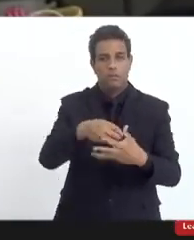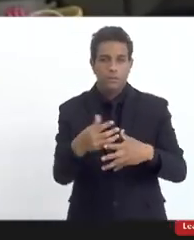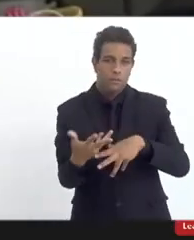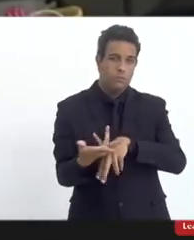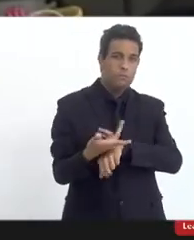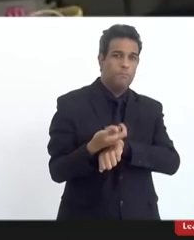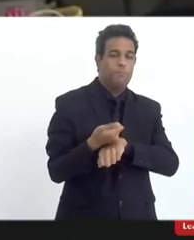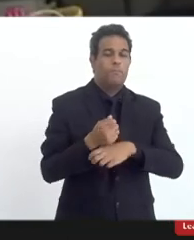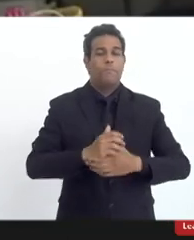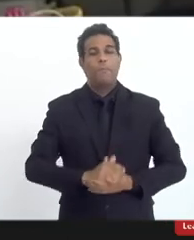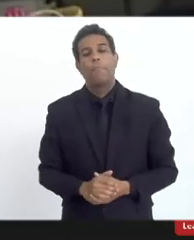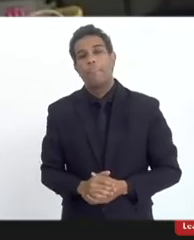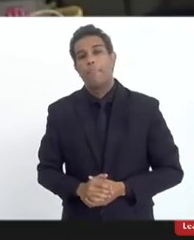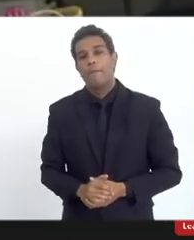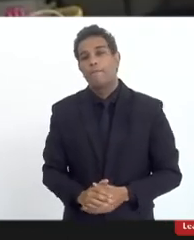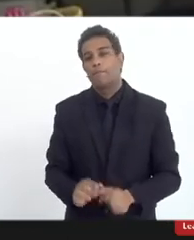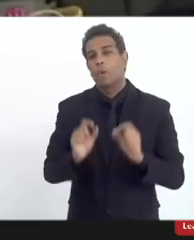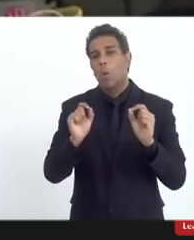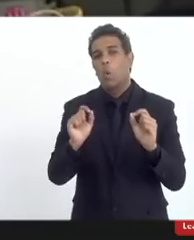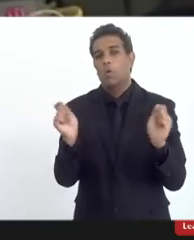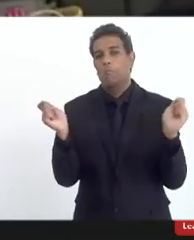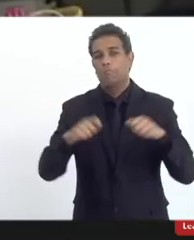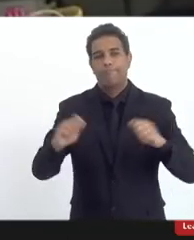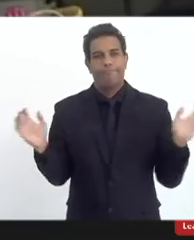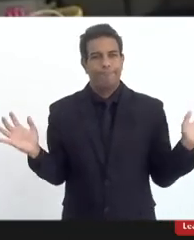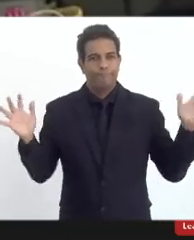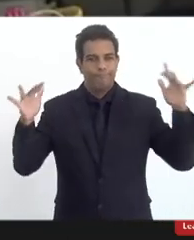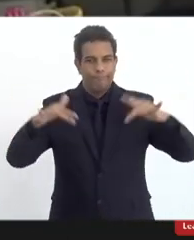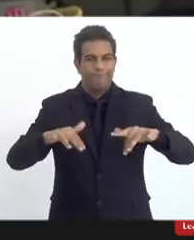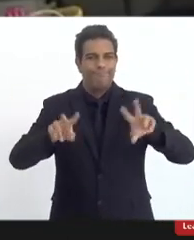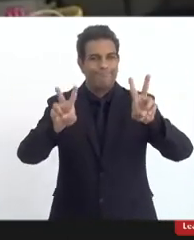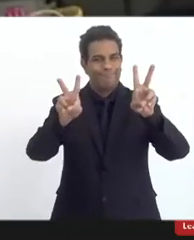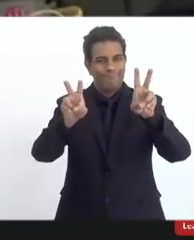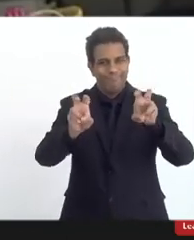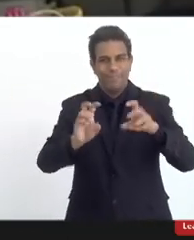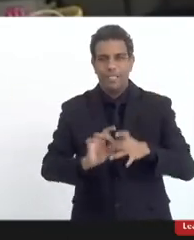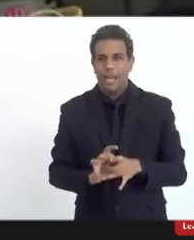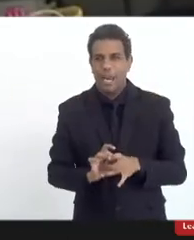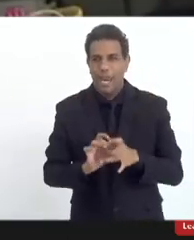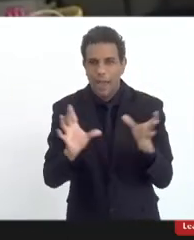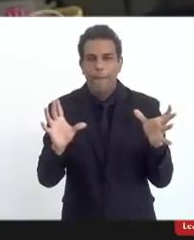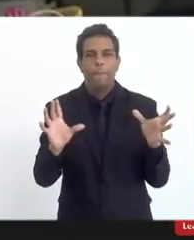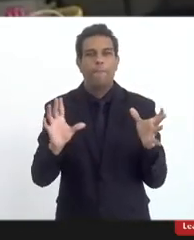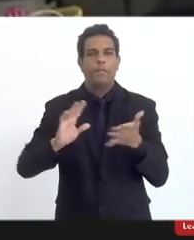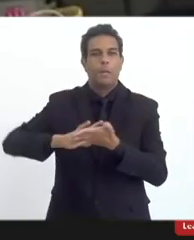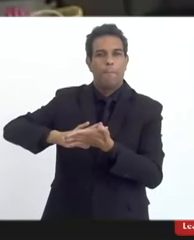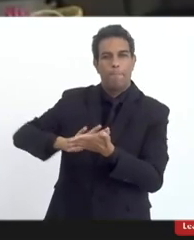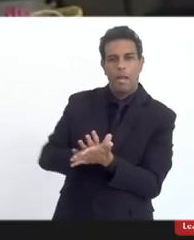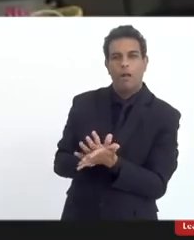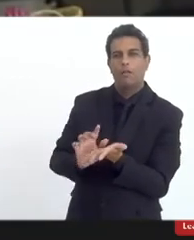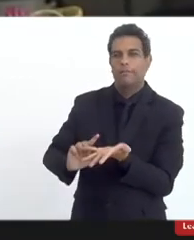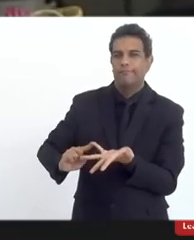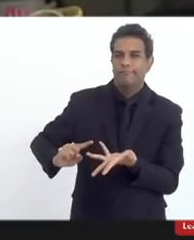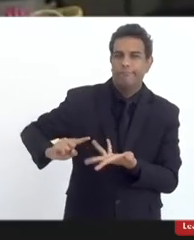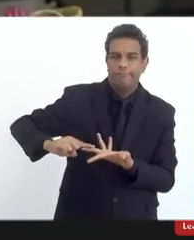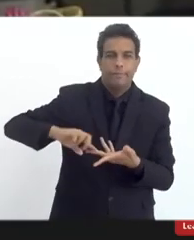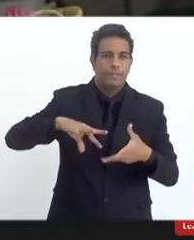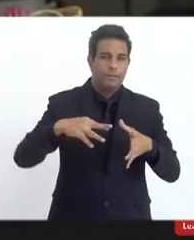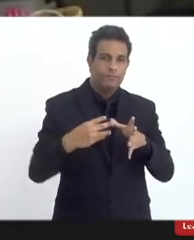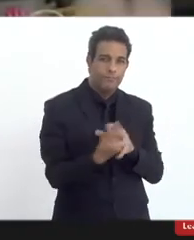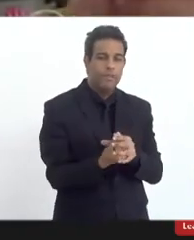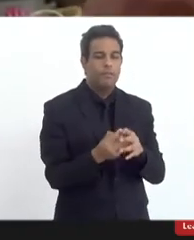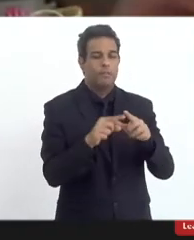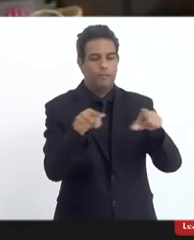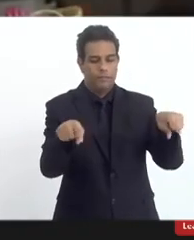interdisciplinar então quando a gente traz essa temática da liberdade religiosa do preconceito para dentro da sala de